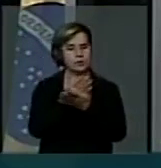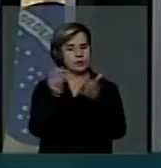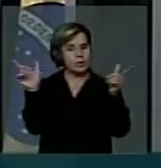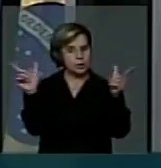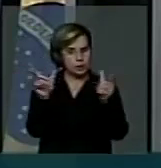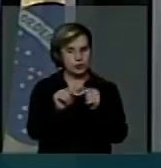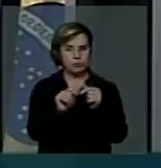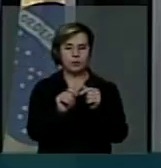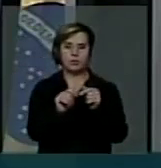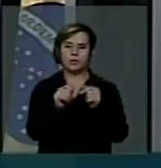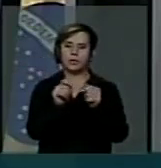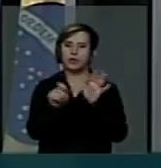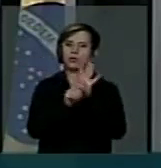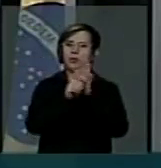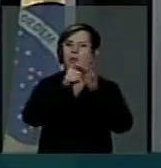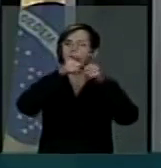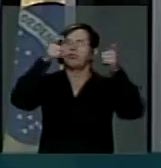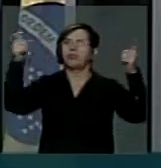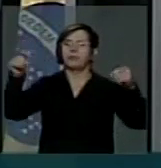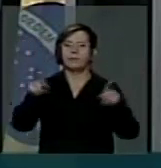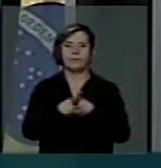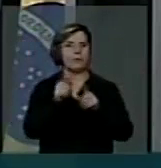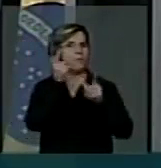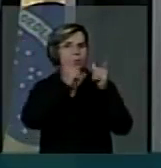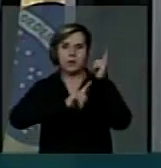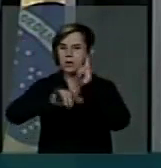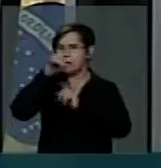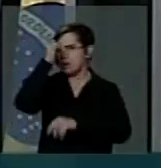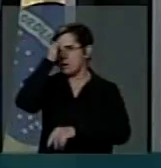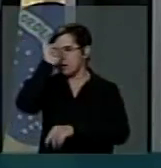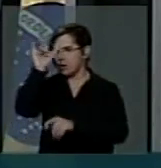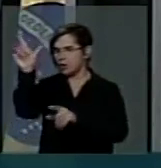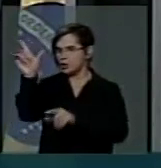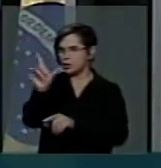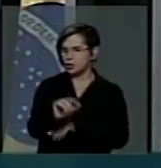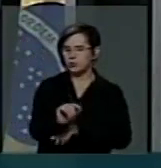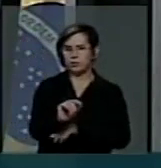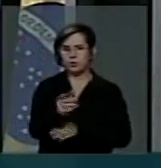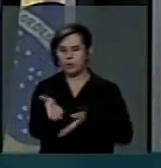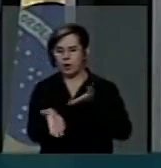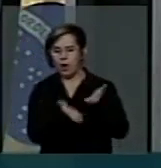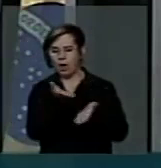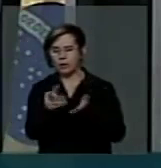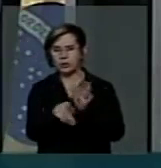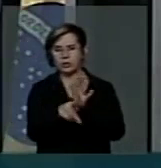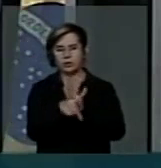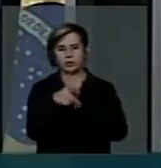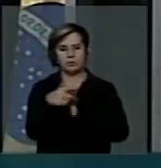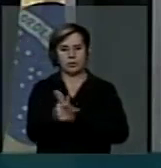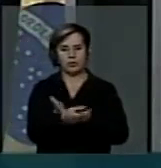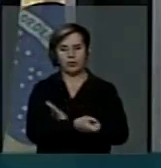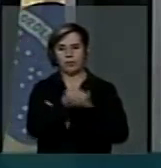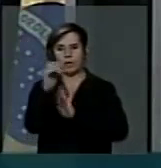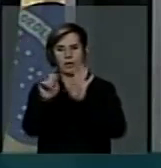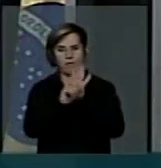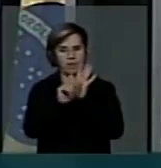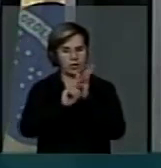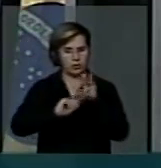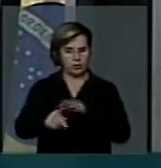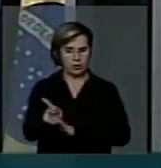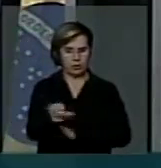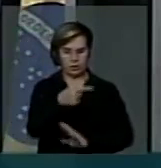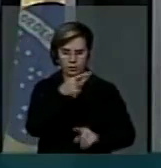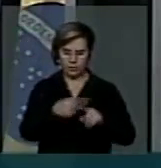do consumo do crack, nem conseguiu prevenir ou reduzir a demanda de atendimentos para esta e outras drogas ilícitas.